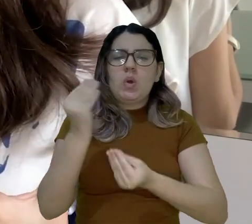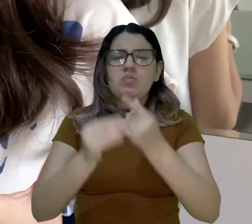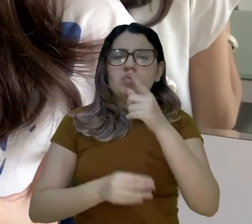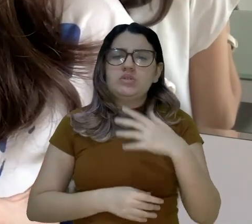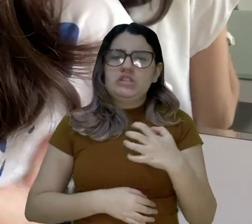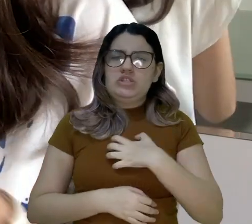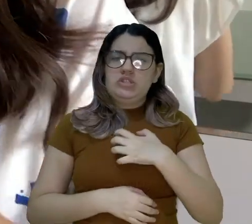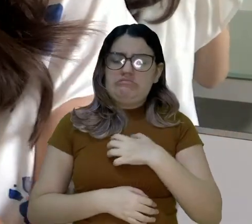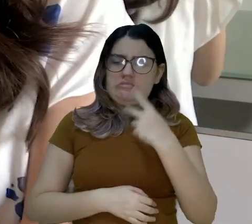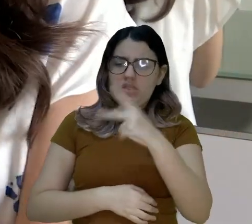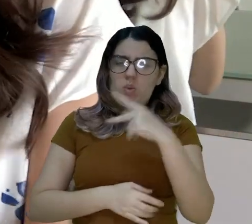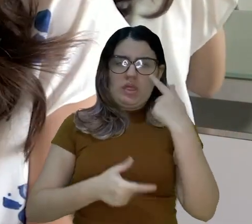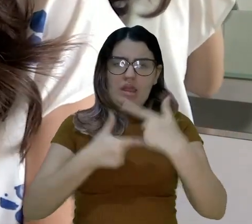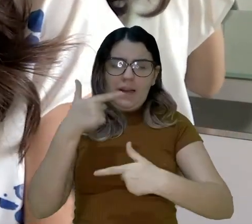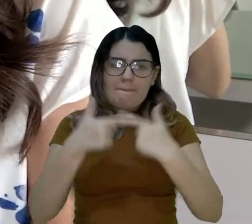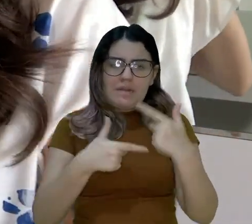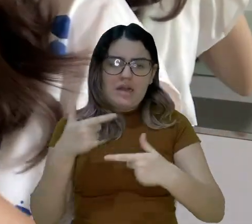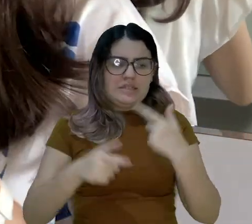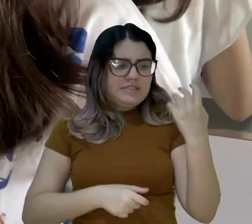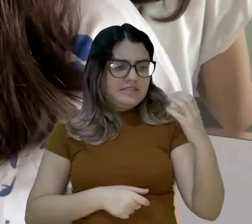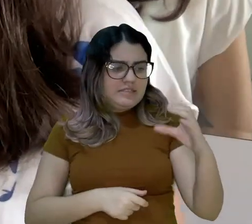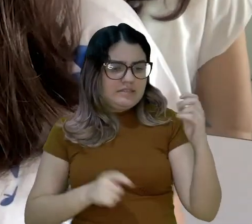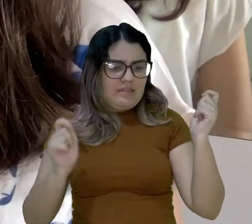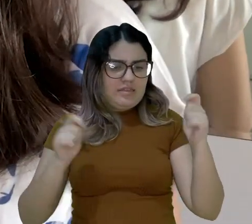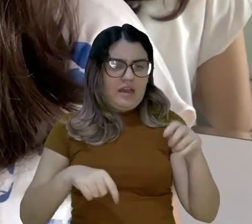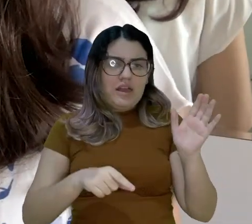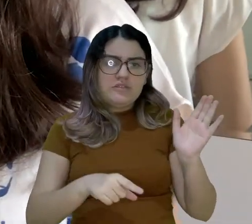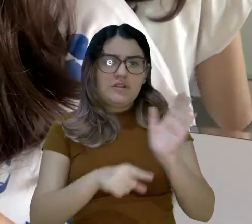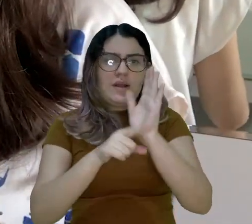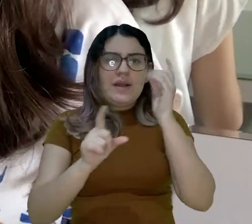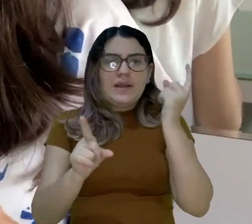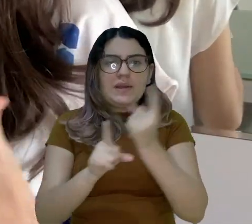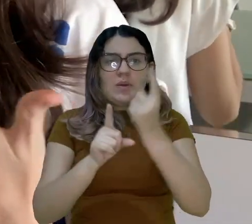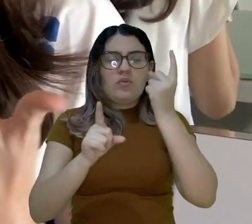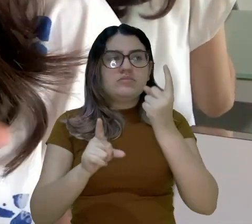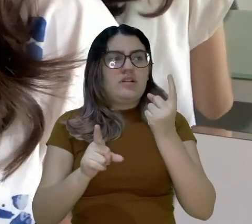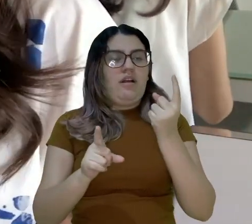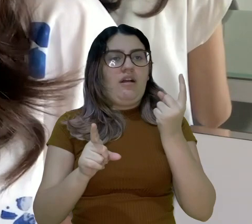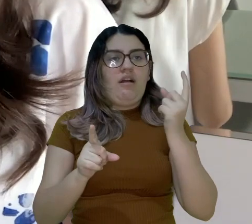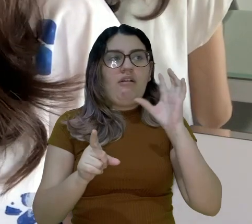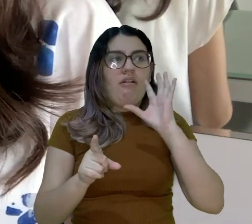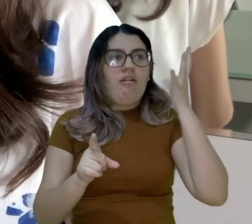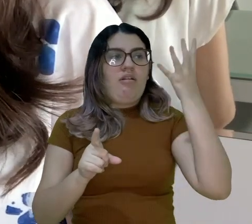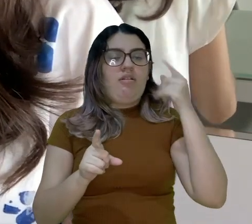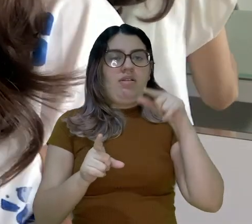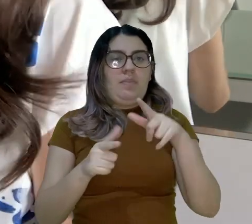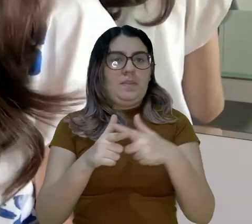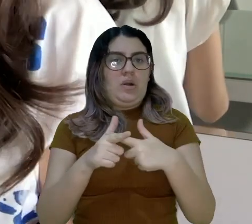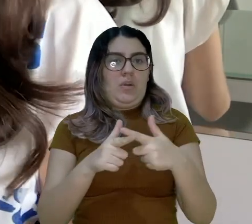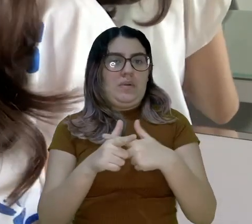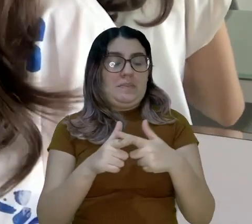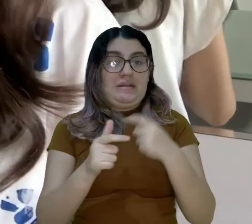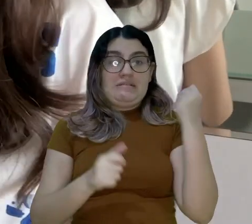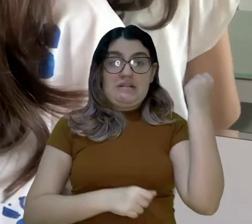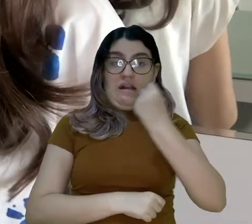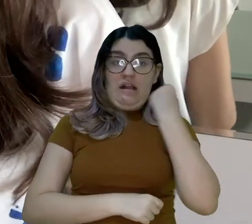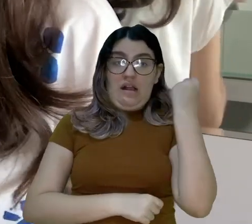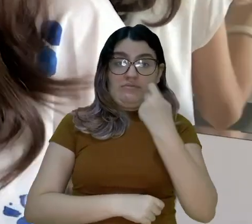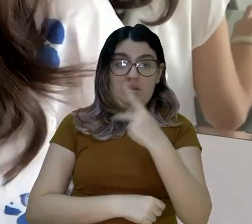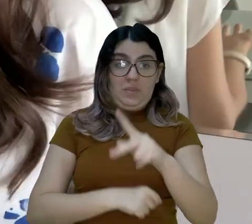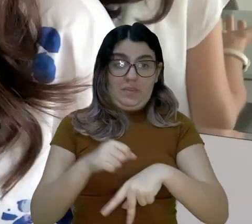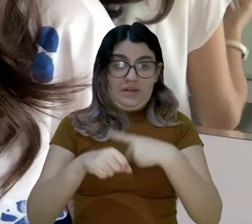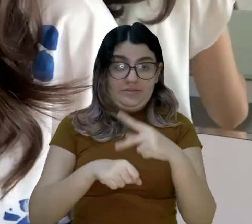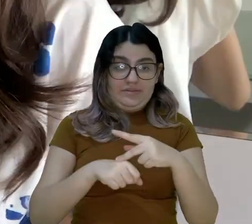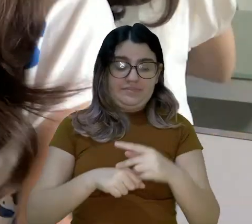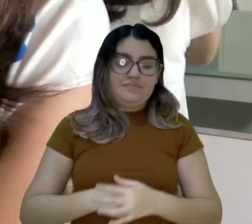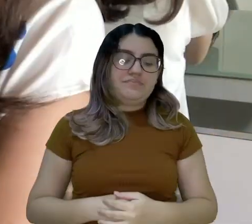sensação de, por meio do seu trabalho, por meio da ciência, você puder ajudar a encontrar uma solução para um problema que, como você me falou,